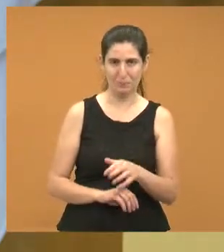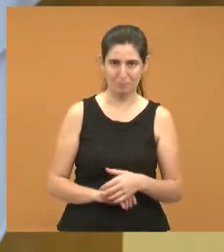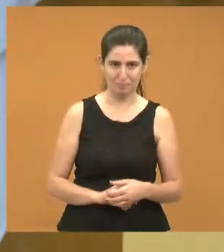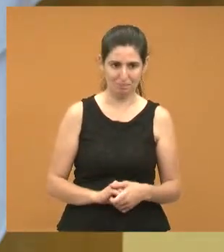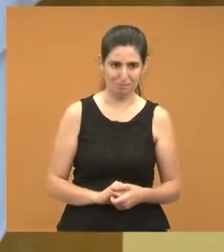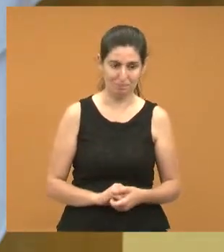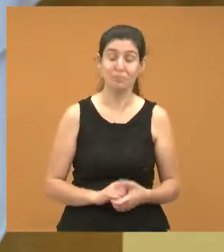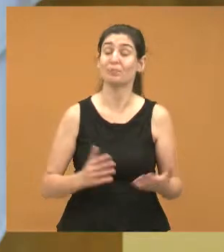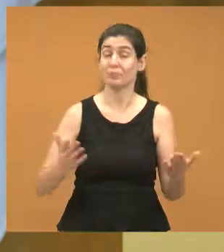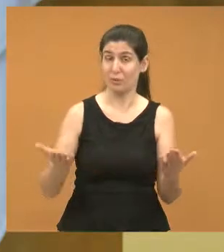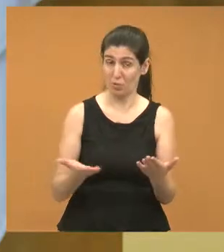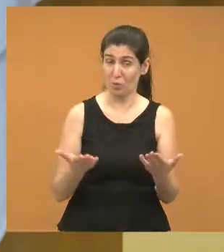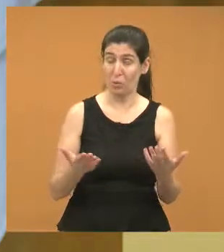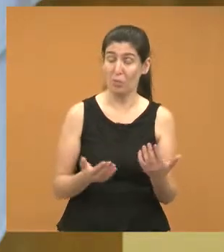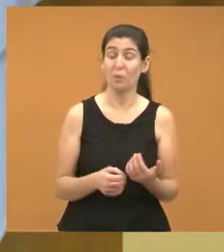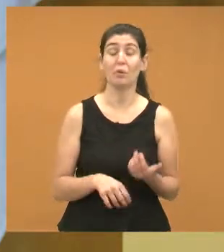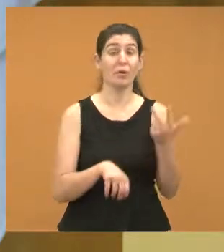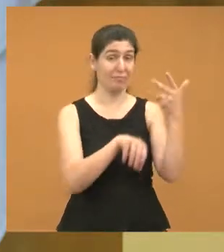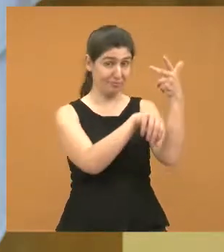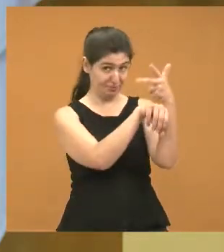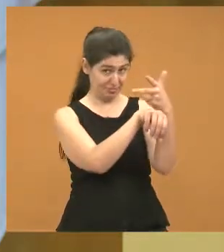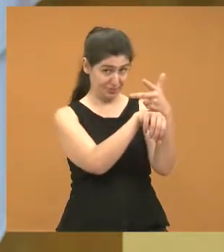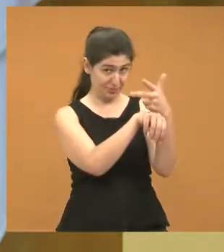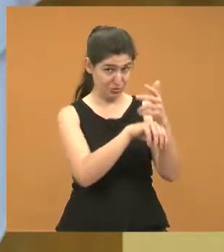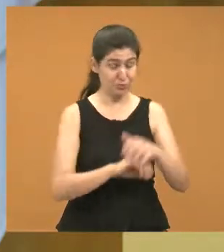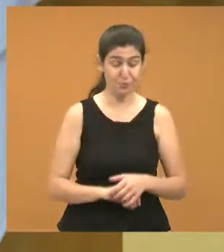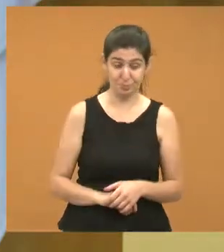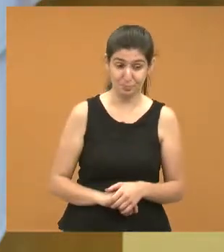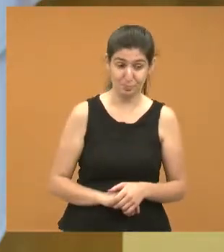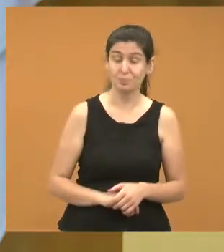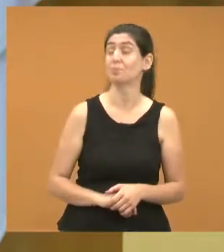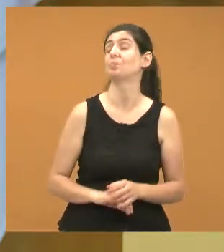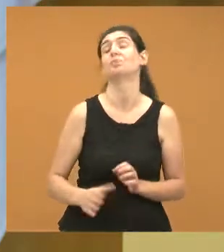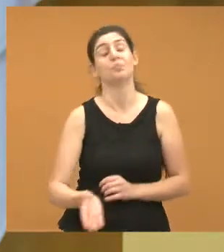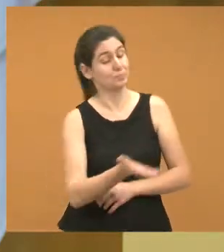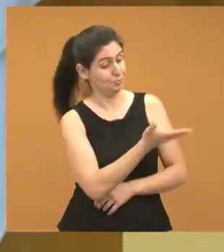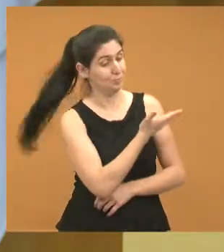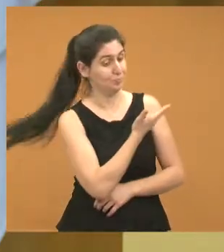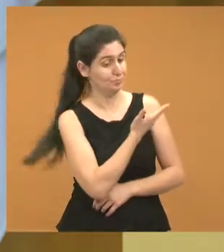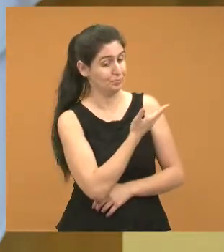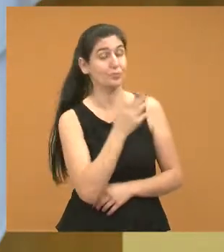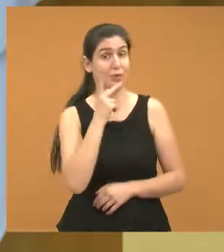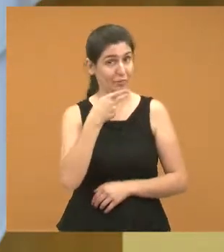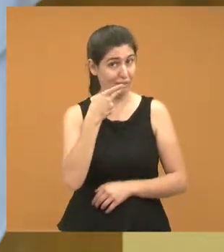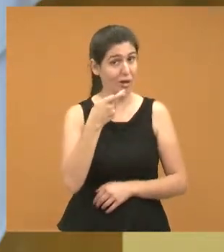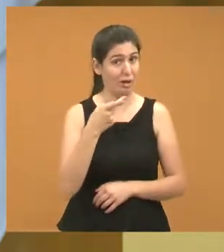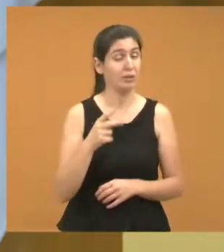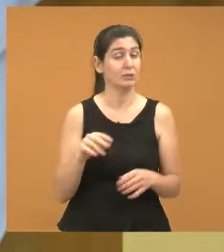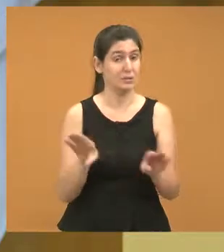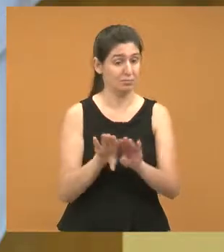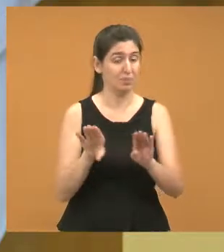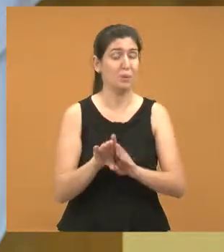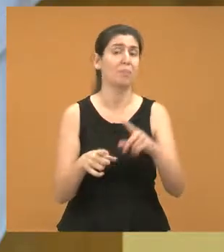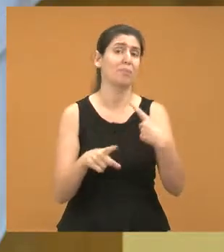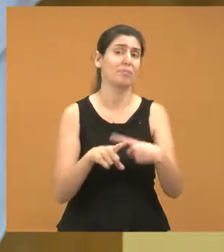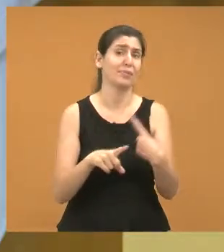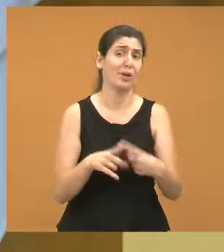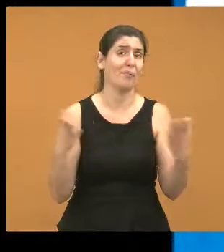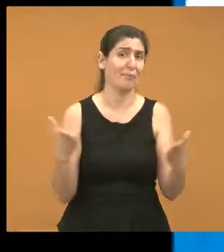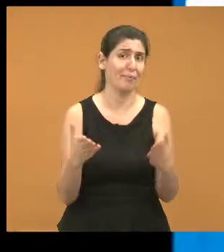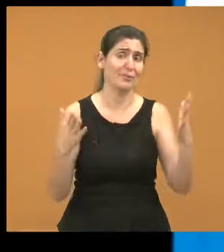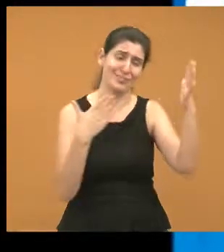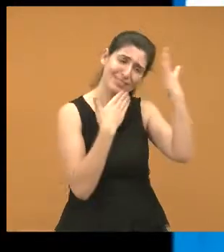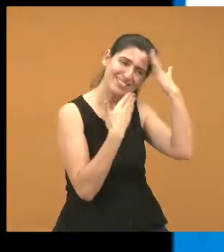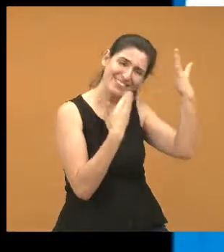Agora eu gostaria que a técnica colocasse um vídeo aí, e vai passando, e eu vou falando aqui, que hoje também é dia de agradecimentos, pelos